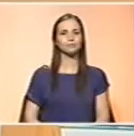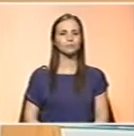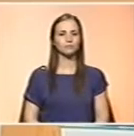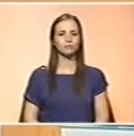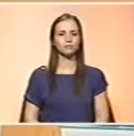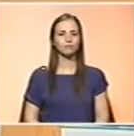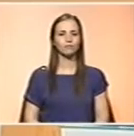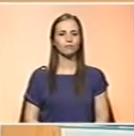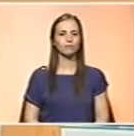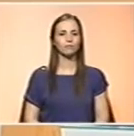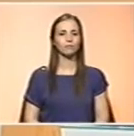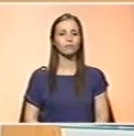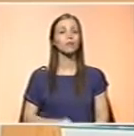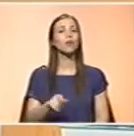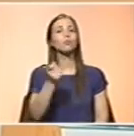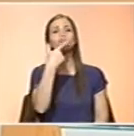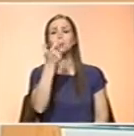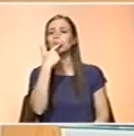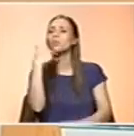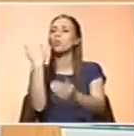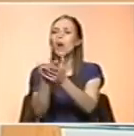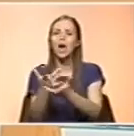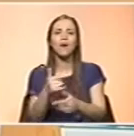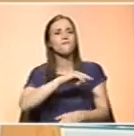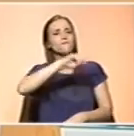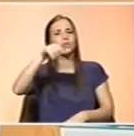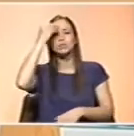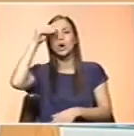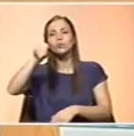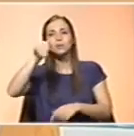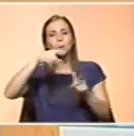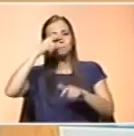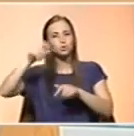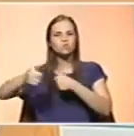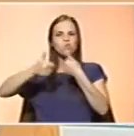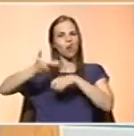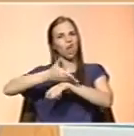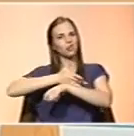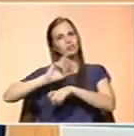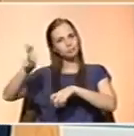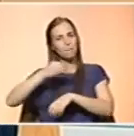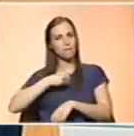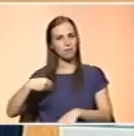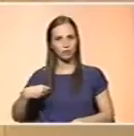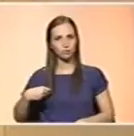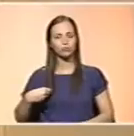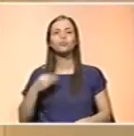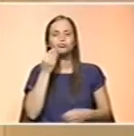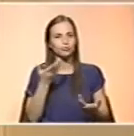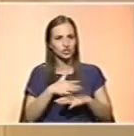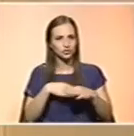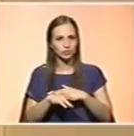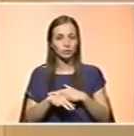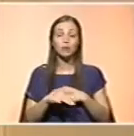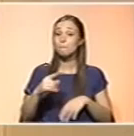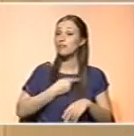E, geralmente, estes suplementos são fornecidos, vocês indicam às pessoas que o melhor é primeiro consultar e um médico? sei de ser. Temos avaliação